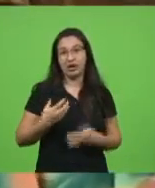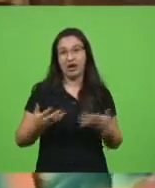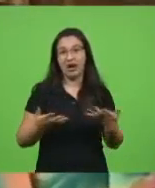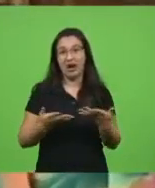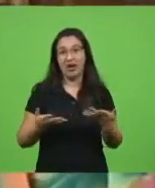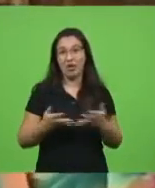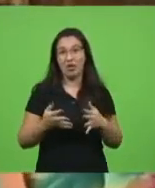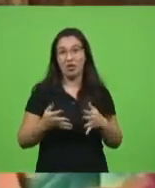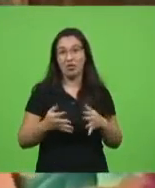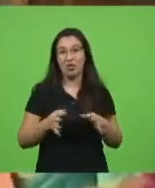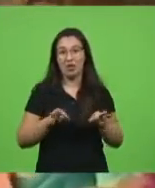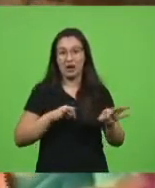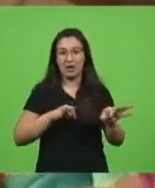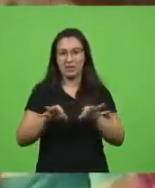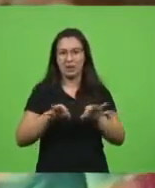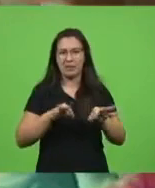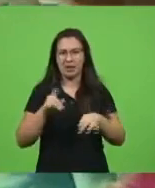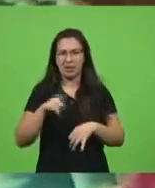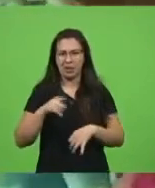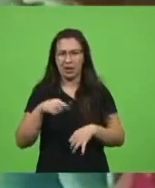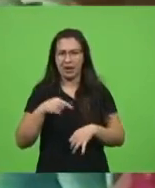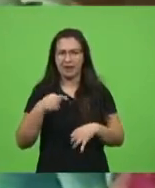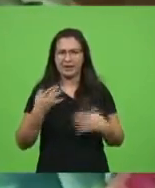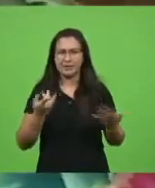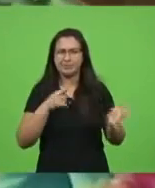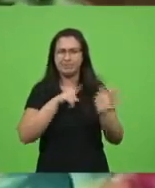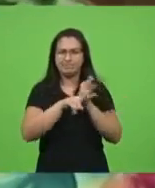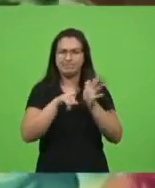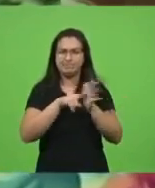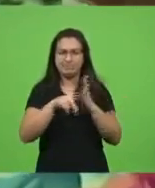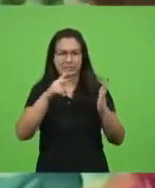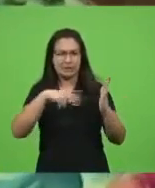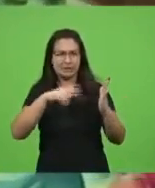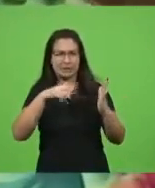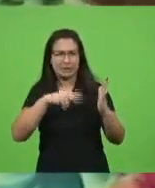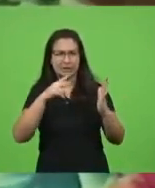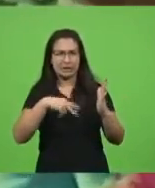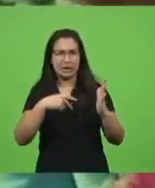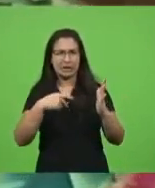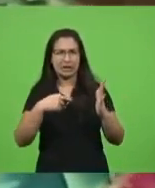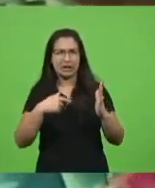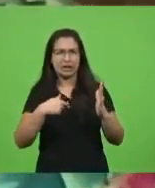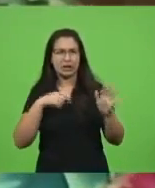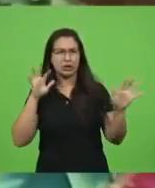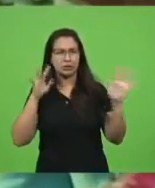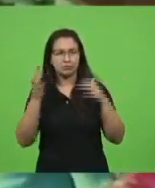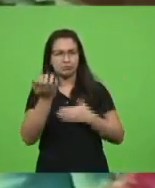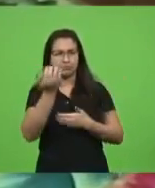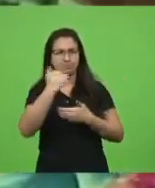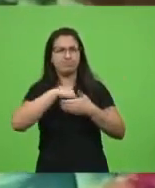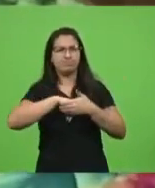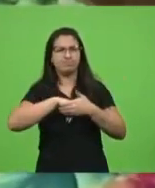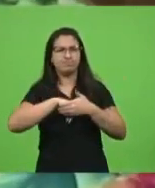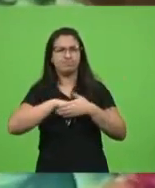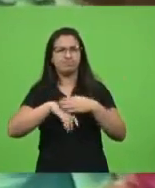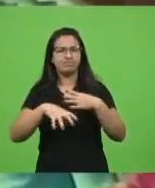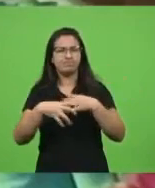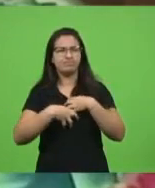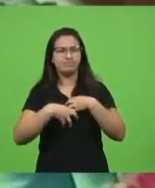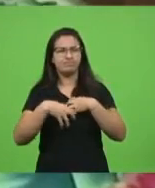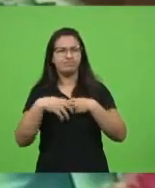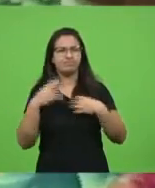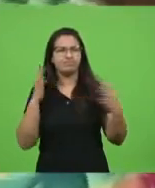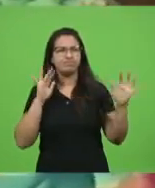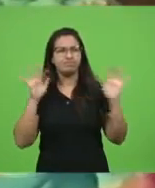questionamentos assim que a gente ao ler faz. Muitas mudanças serão positivas, mas